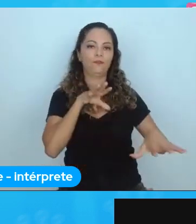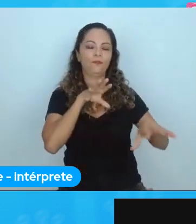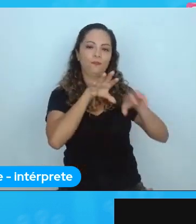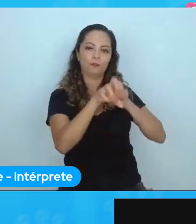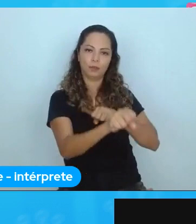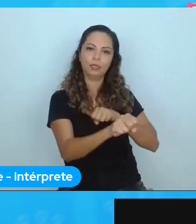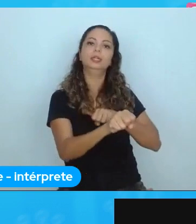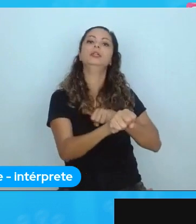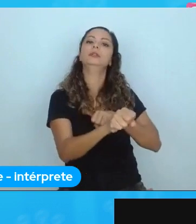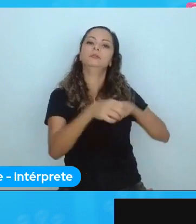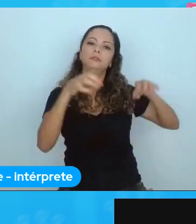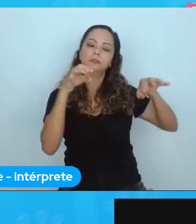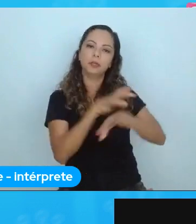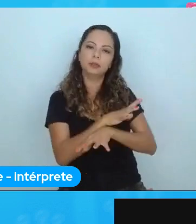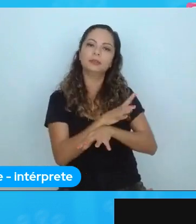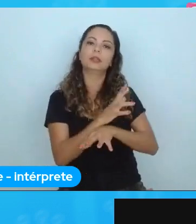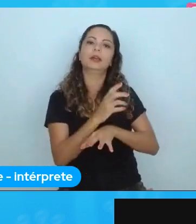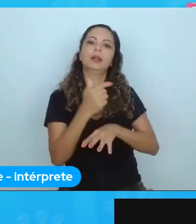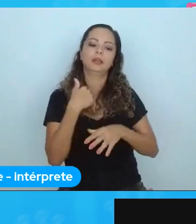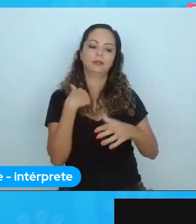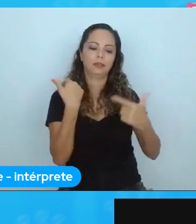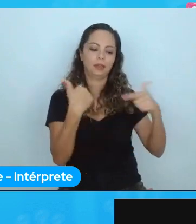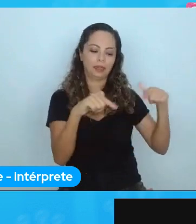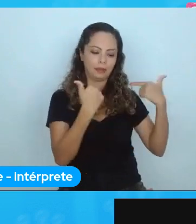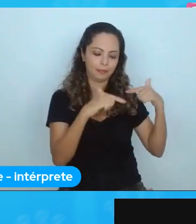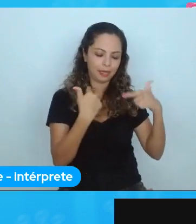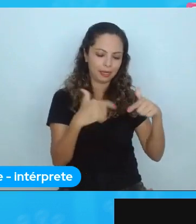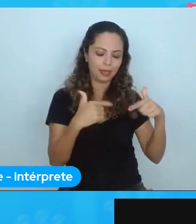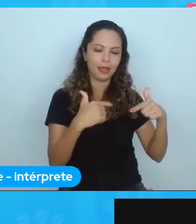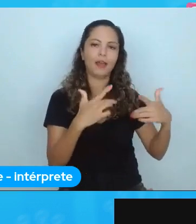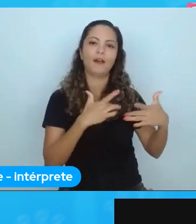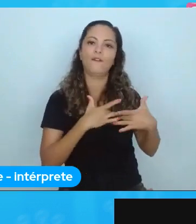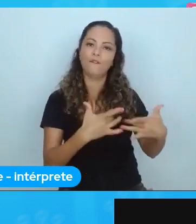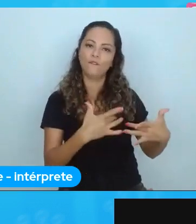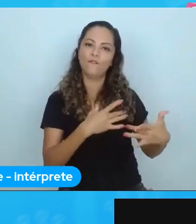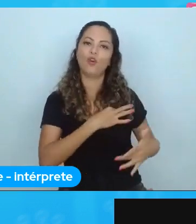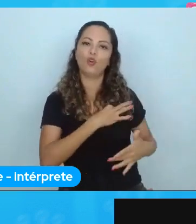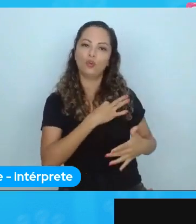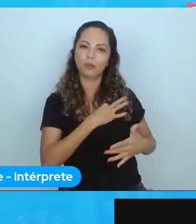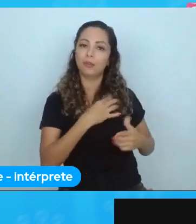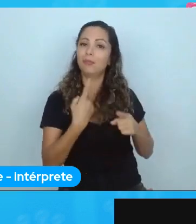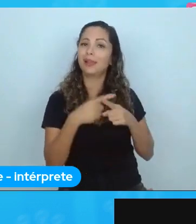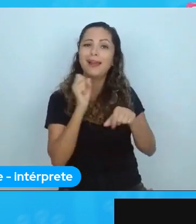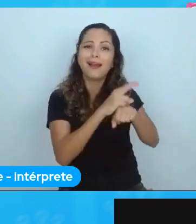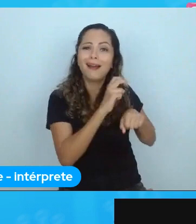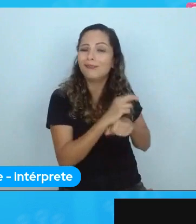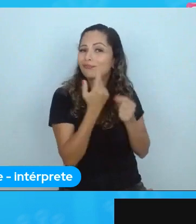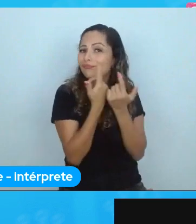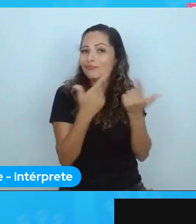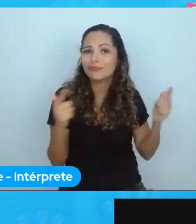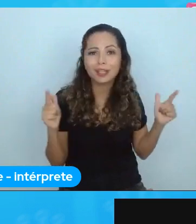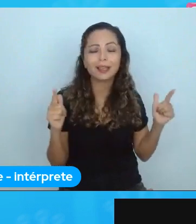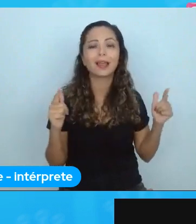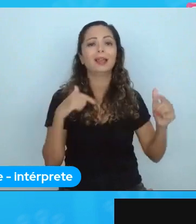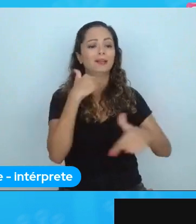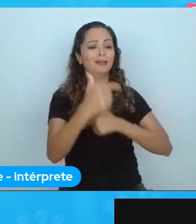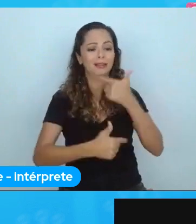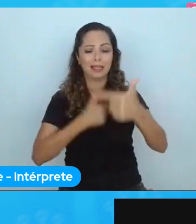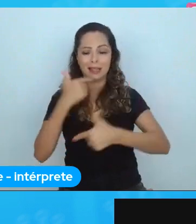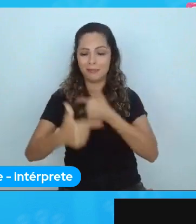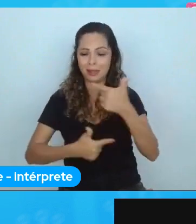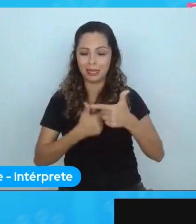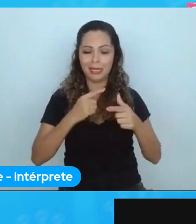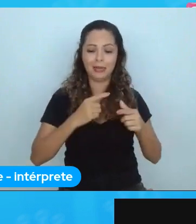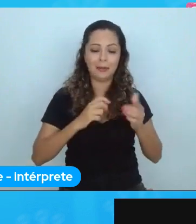voluntária porque não tinha emprego, depois arrumei emprego, trabalhava em três lugares e esses três lugares juntos,